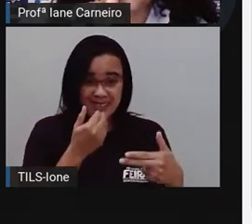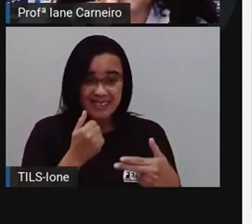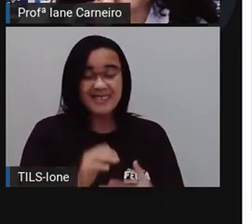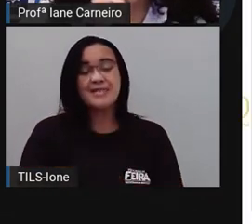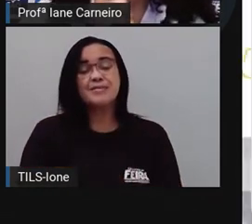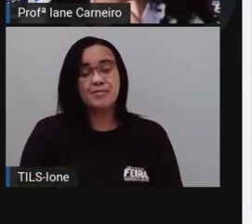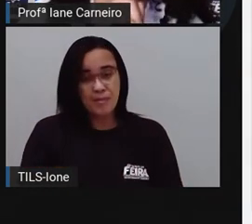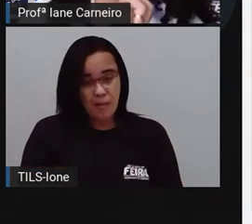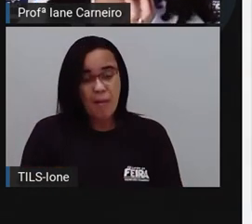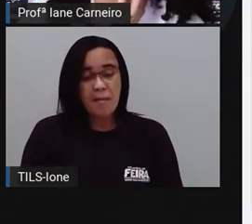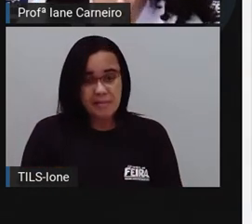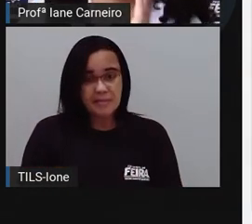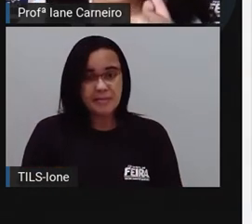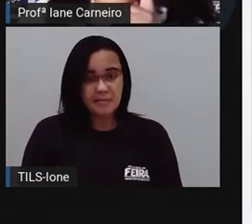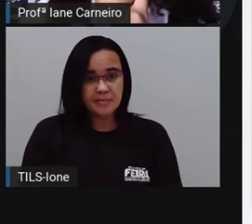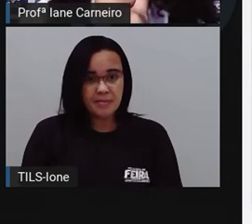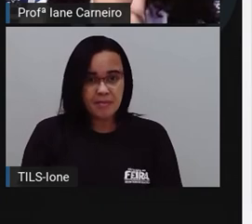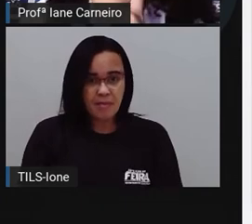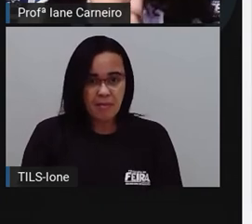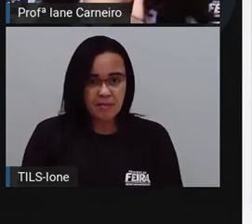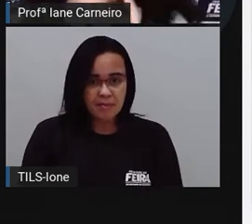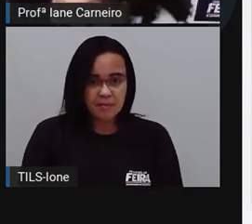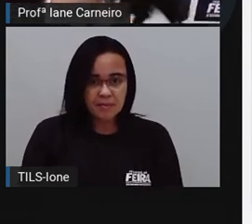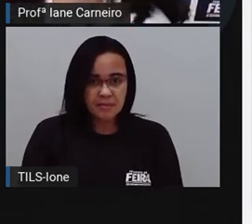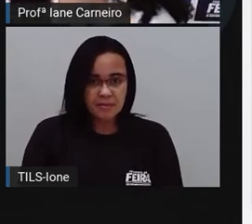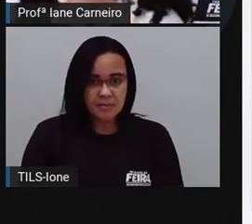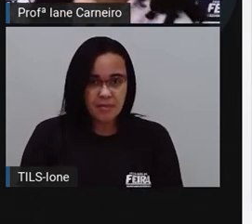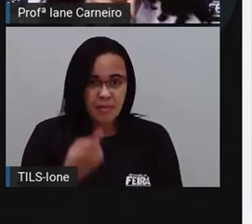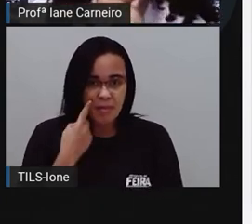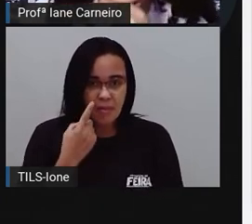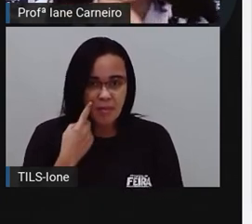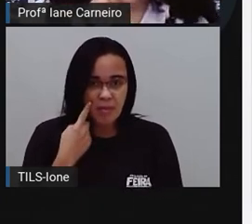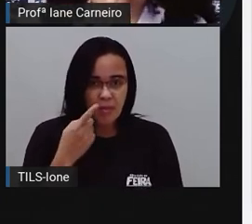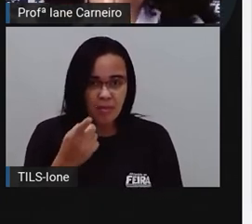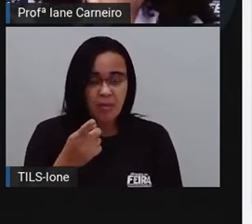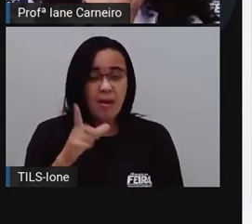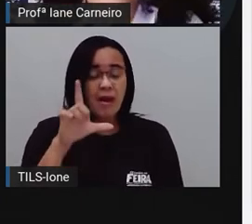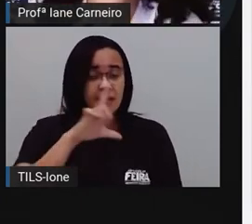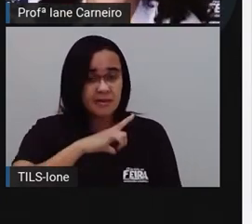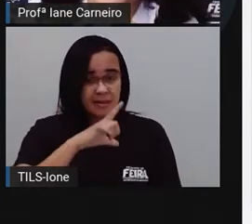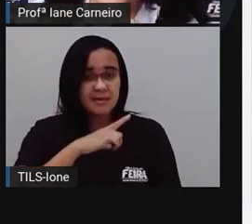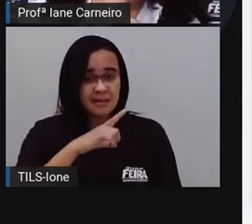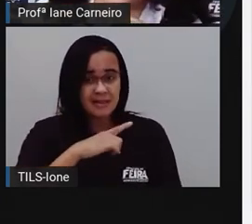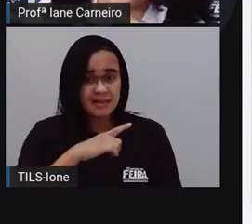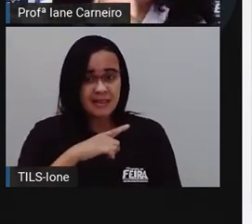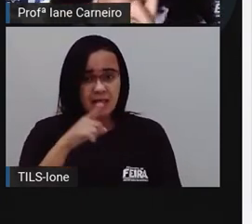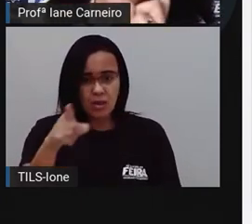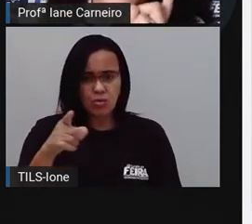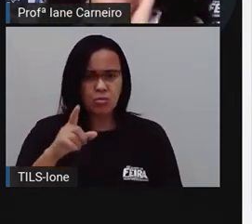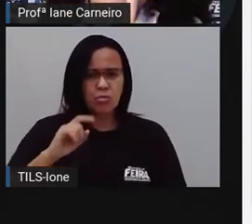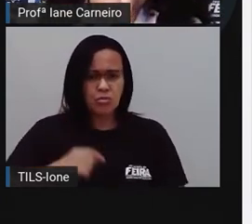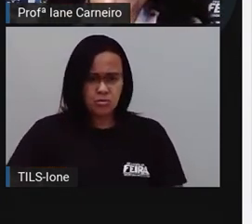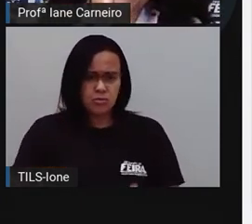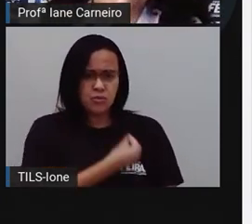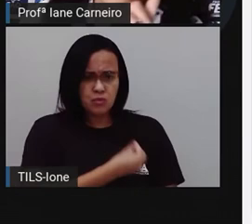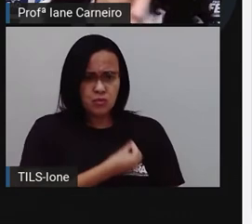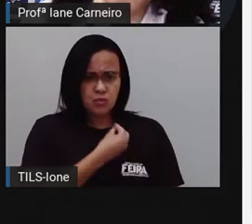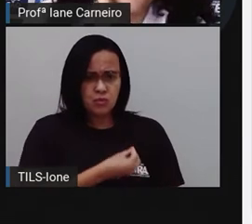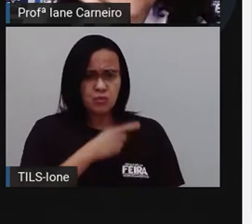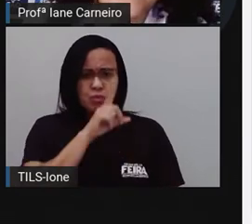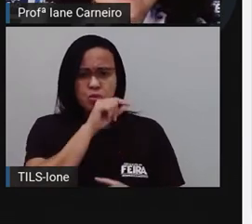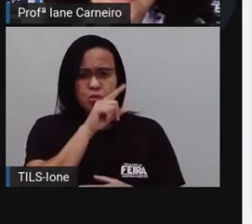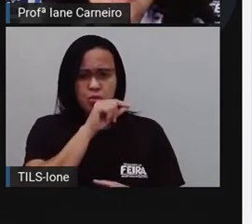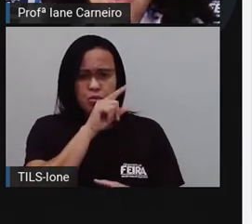questão? Tem mais uma. Próxima, a última. No viveiro, há muitos pássaros. Pedro fez